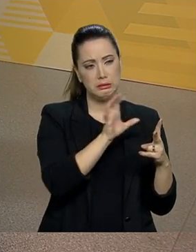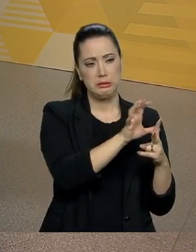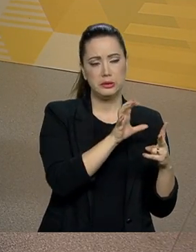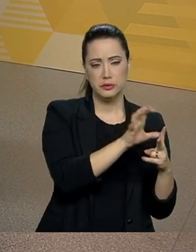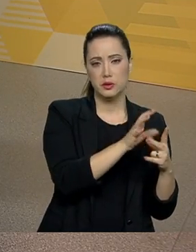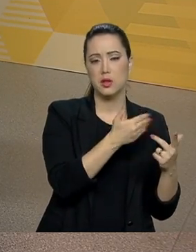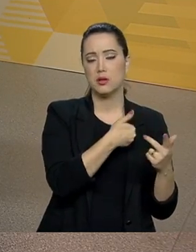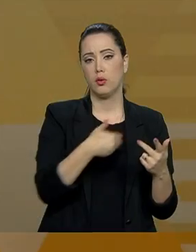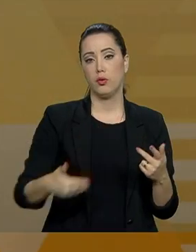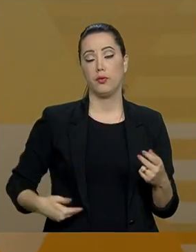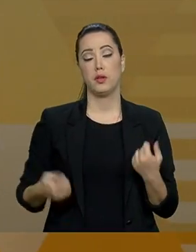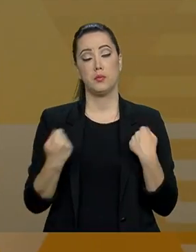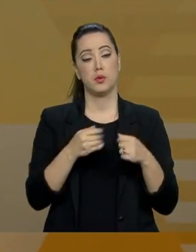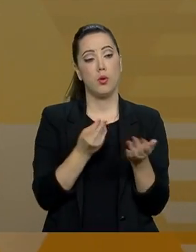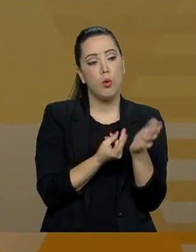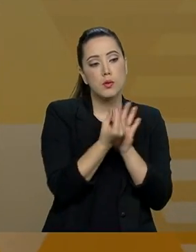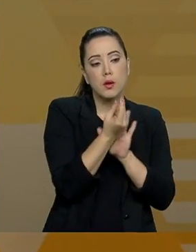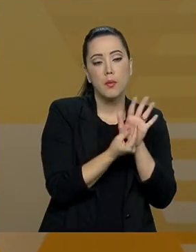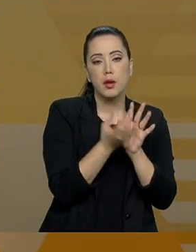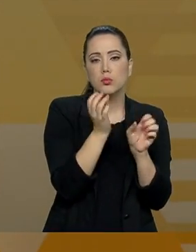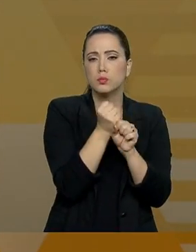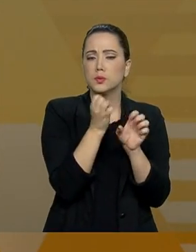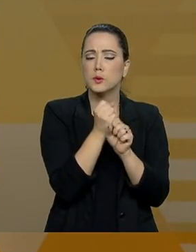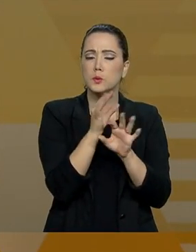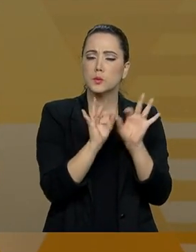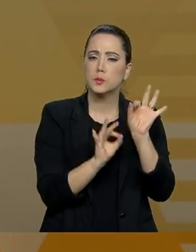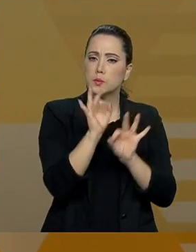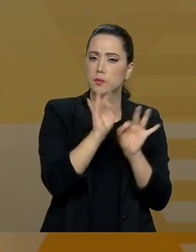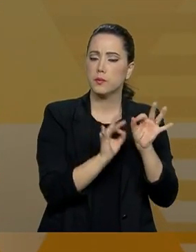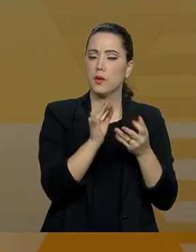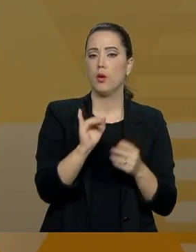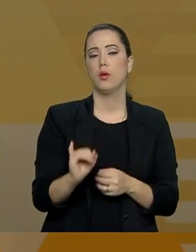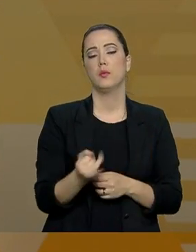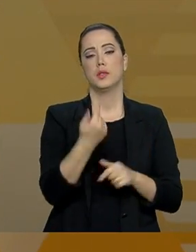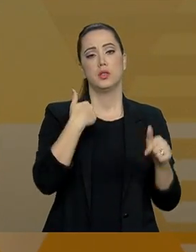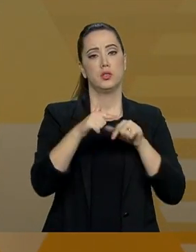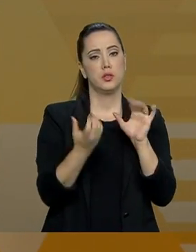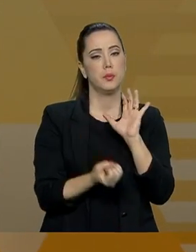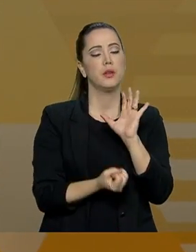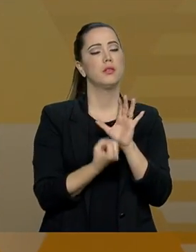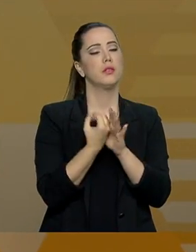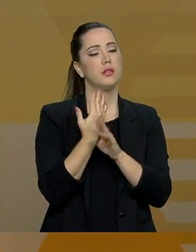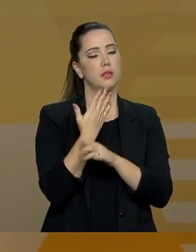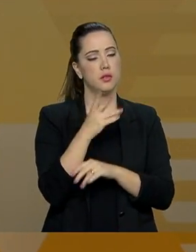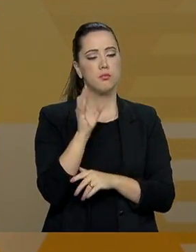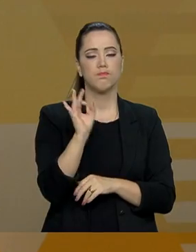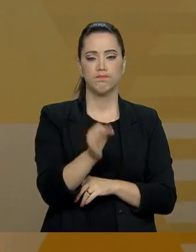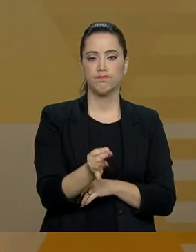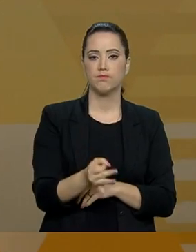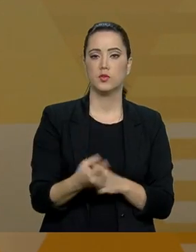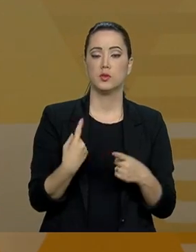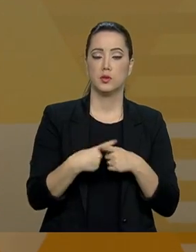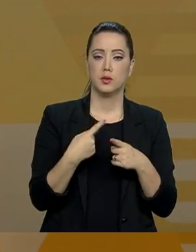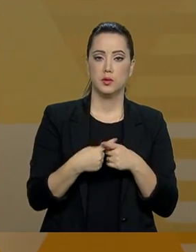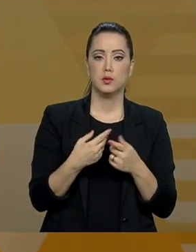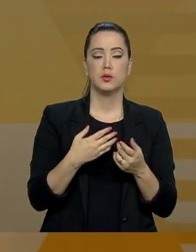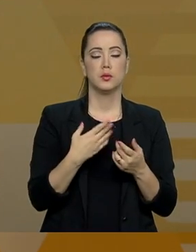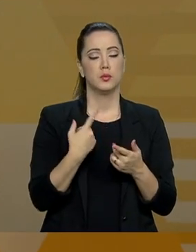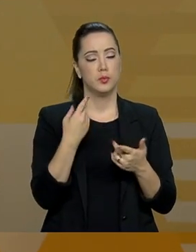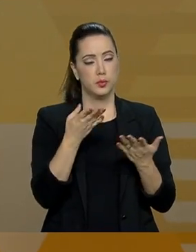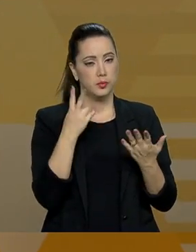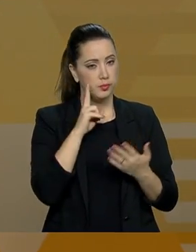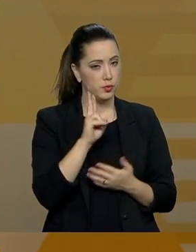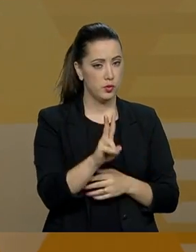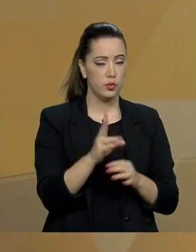investimentos vão ser feitos e as oportunidades de trabalho e emprego vão surgir, certamente, em função dessa situação, desse